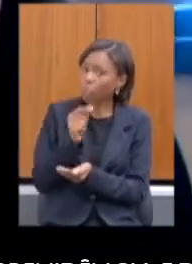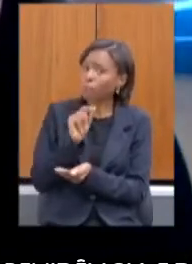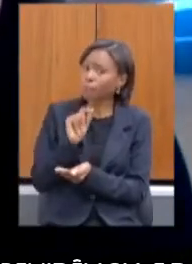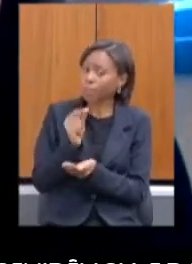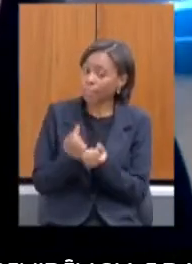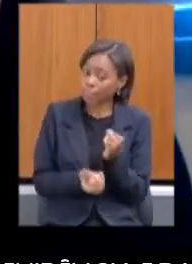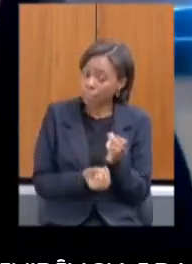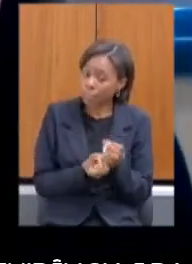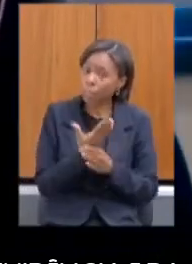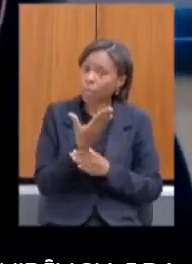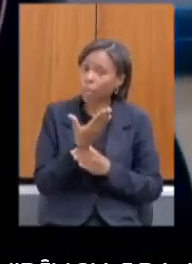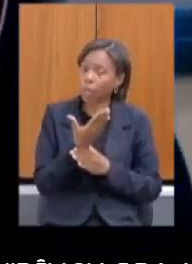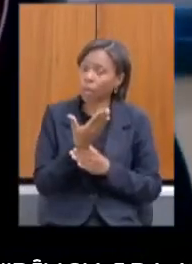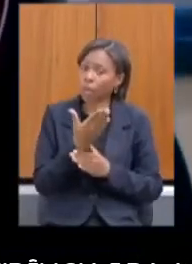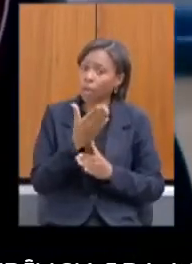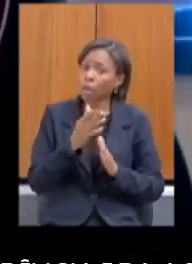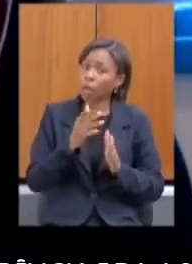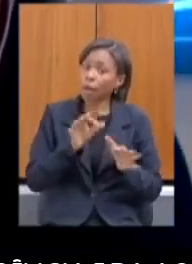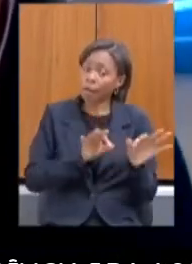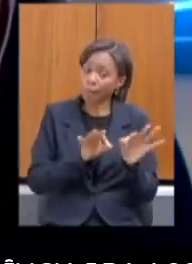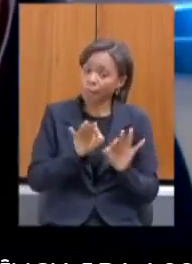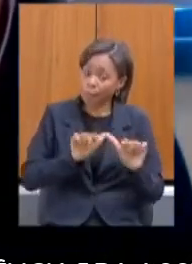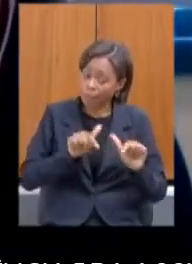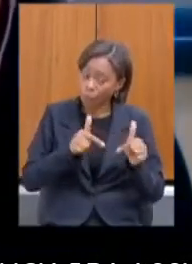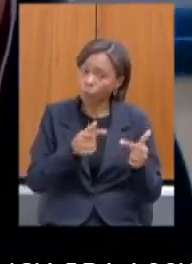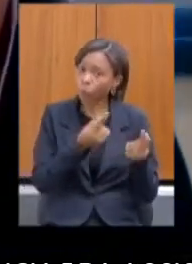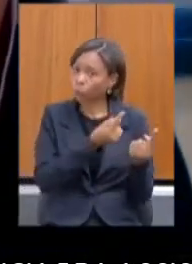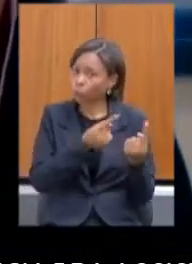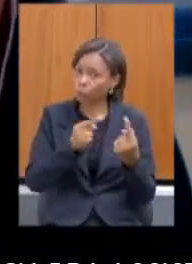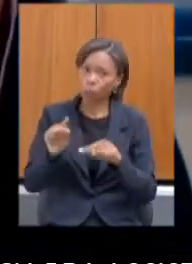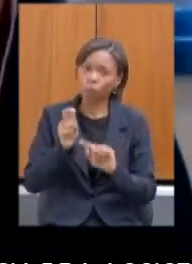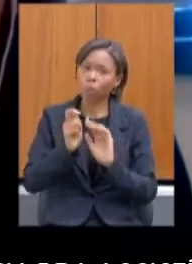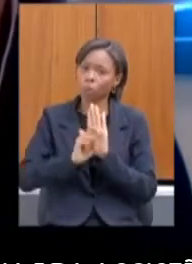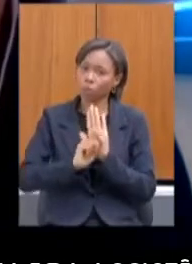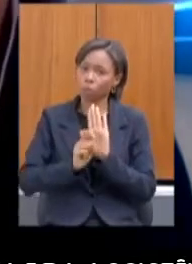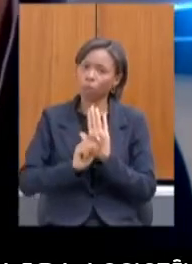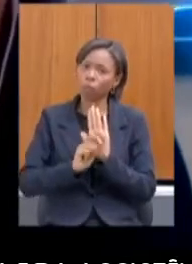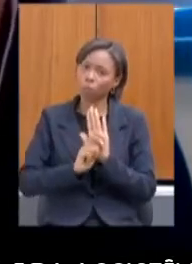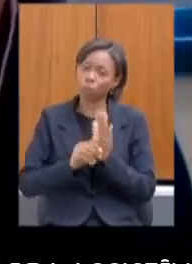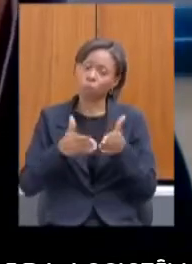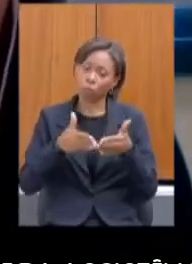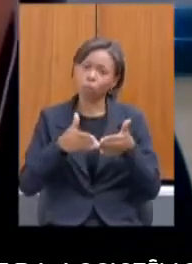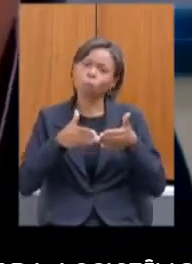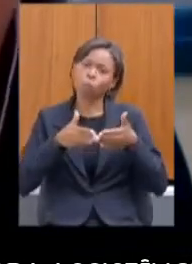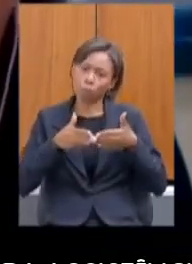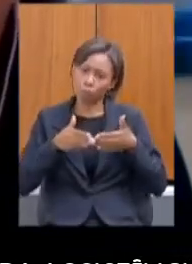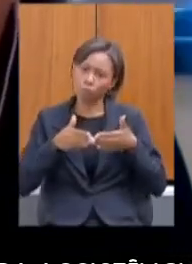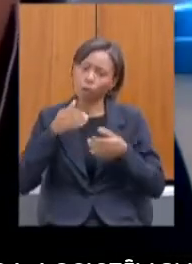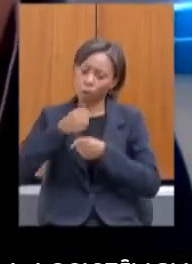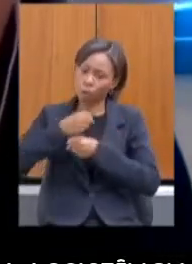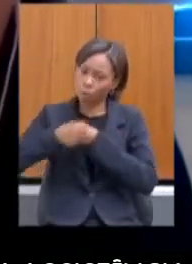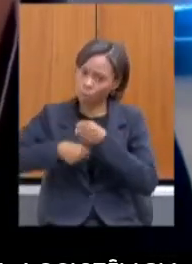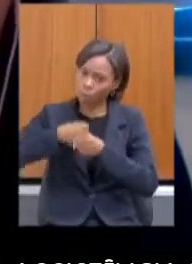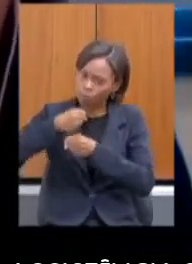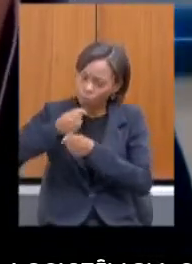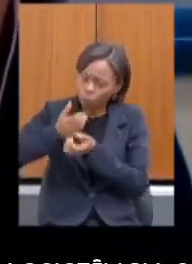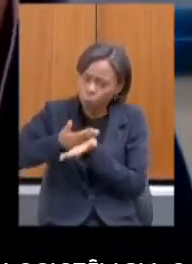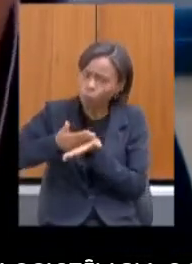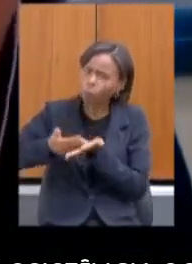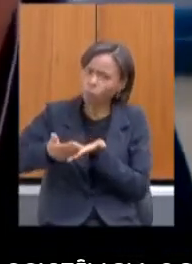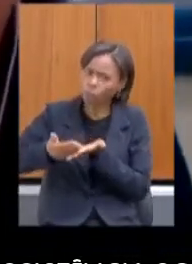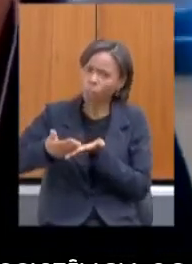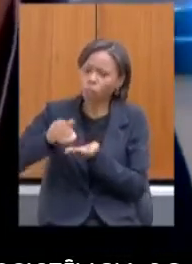prevenção contra o uso das drogas. Então pedi uma atenção para que a gente possa no começo do ano que vem ter esse fundo